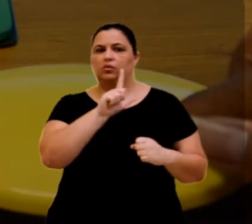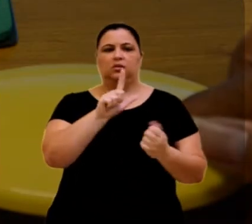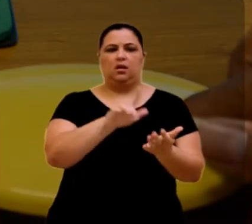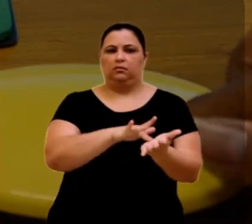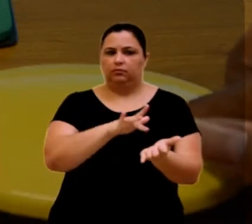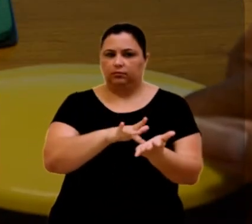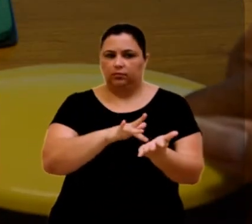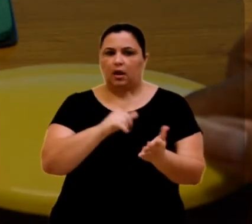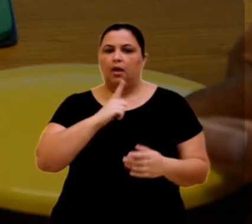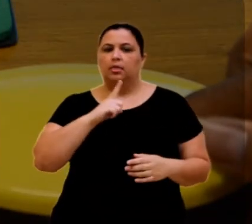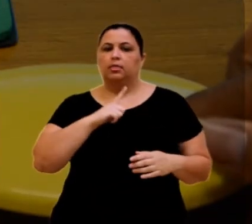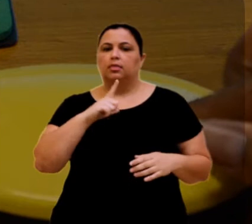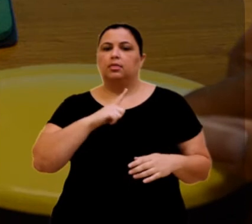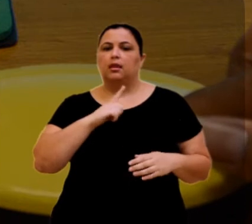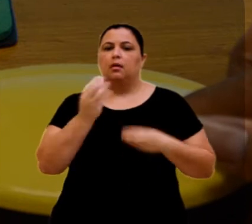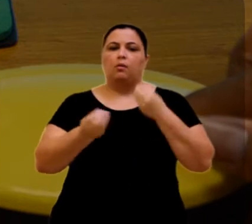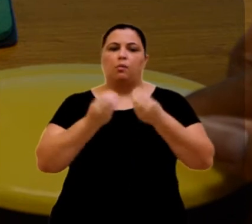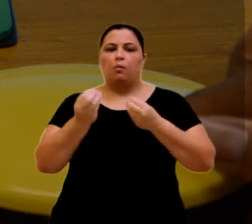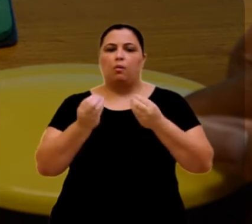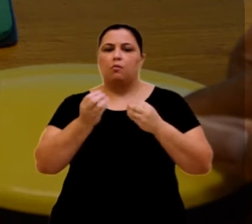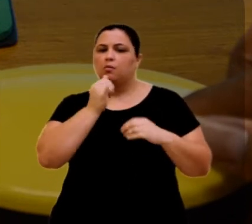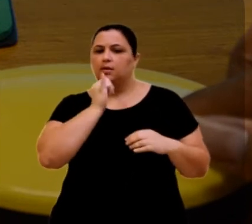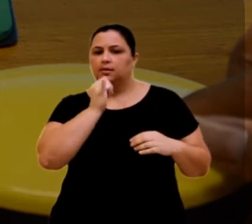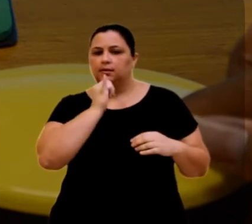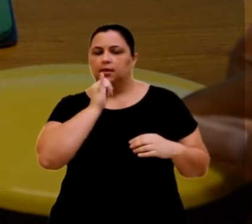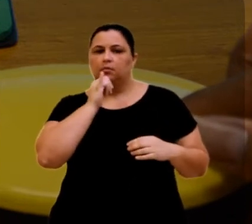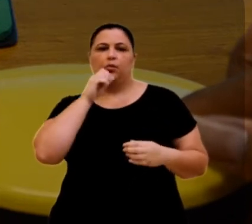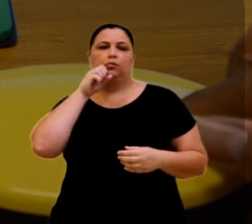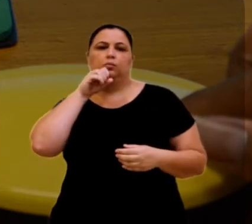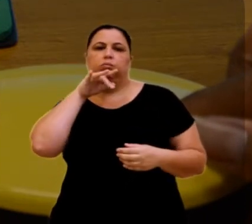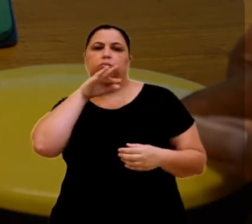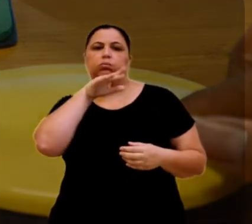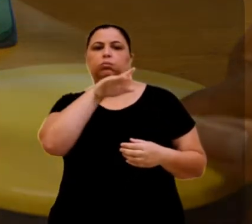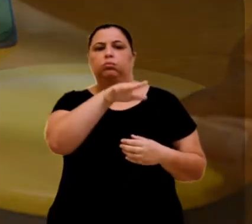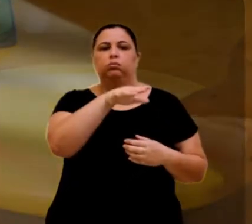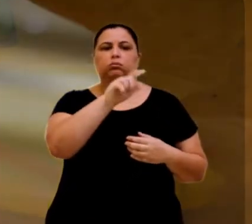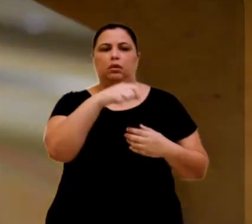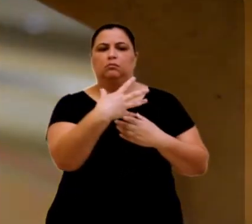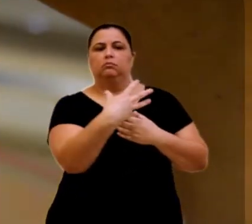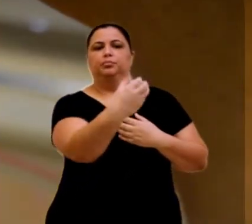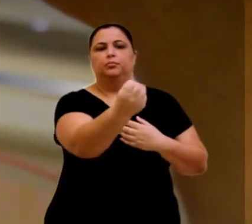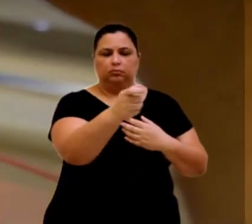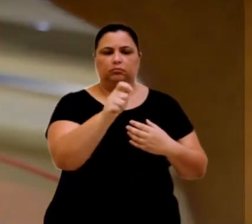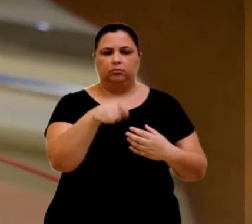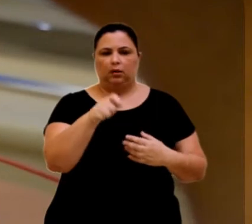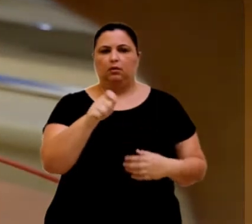sistemas computacionais, aproveitando seu movimento residual, que pode ser, por exemplo, um simples sopro.